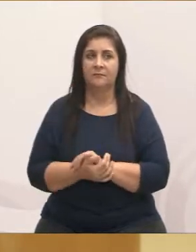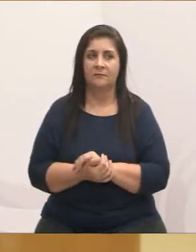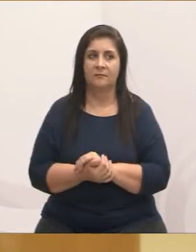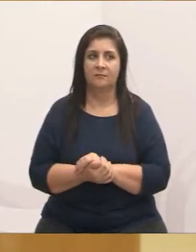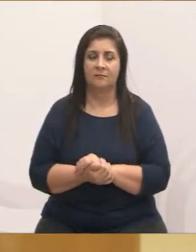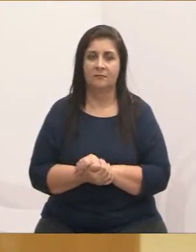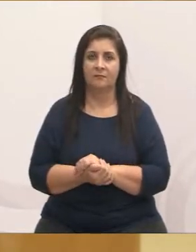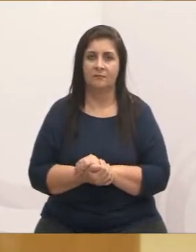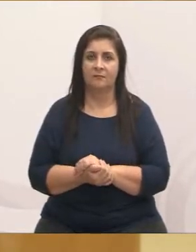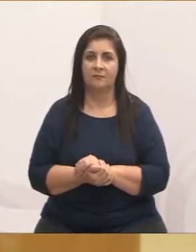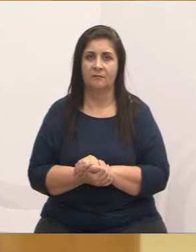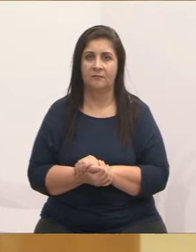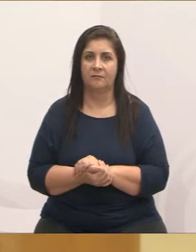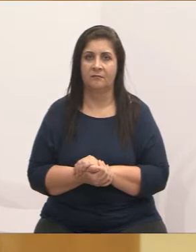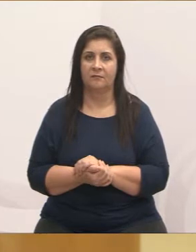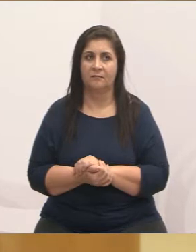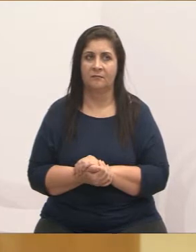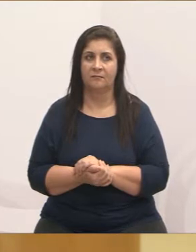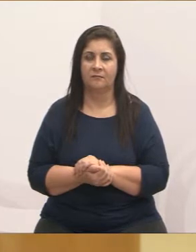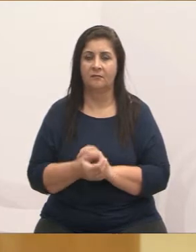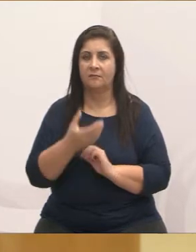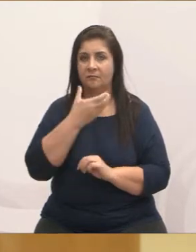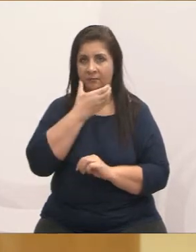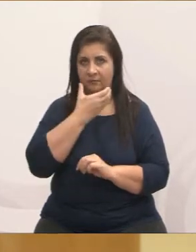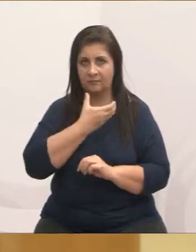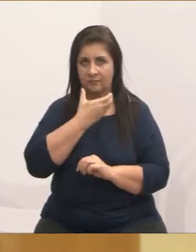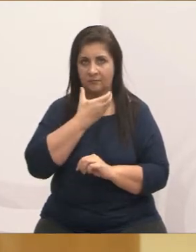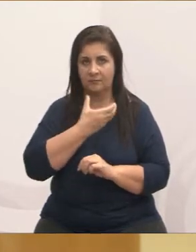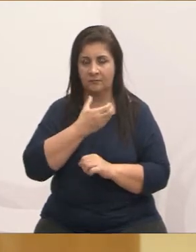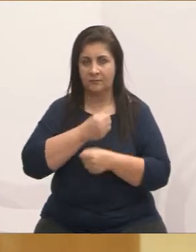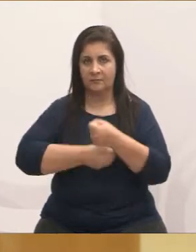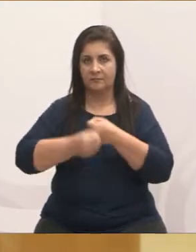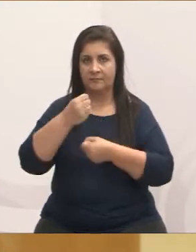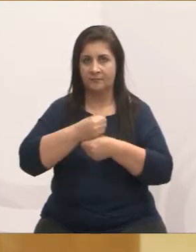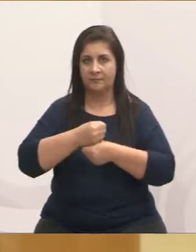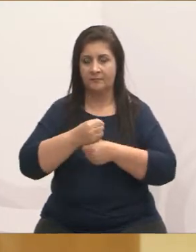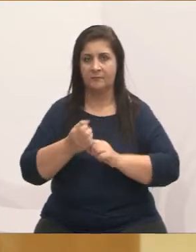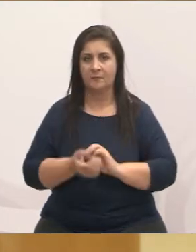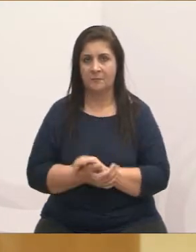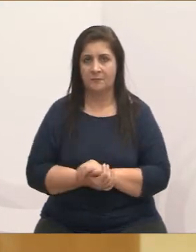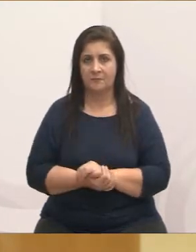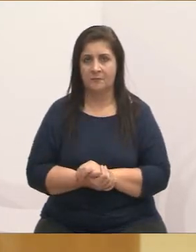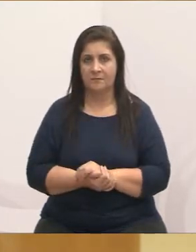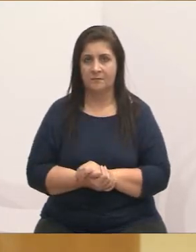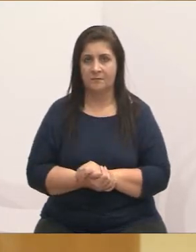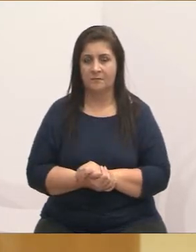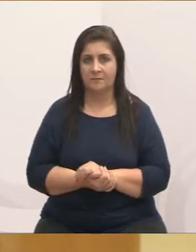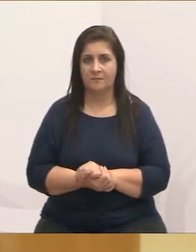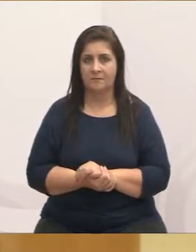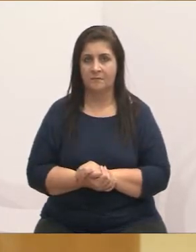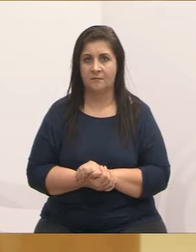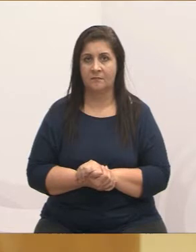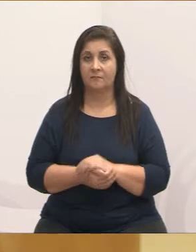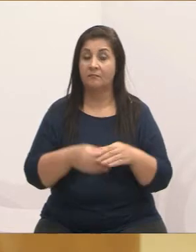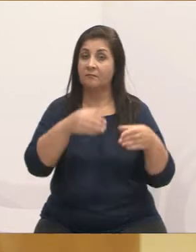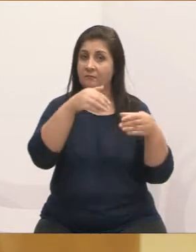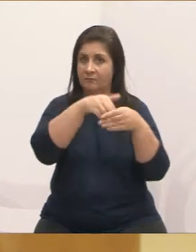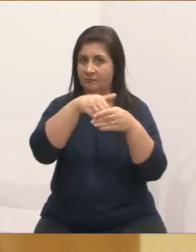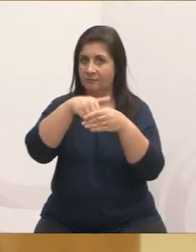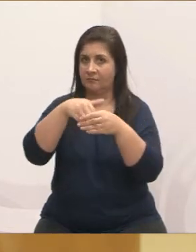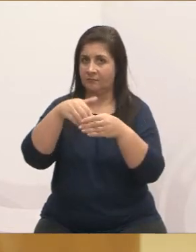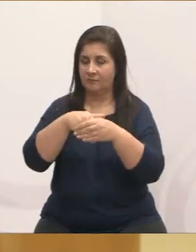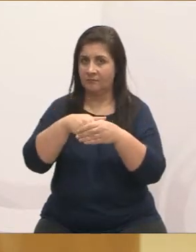Em dezembro do ano passado, eu coloquei para votação uma lei